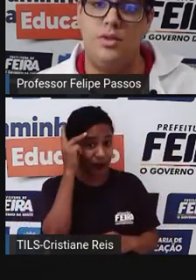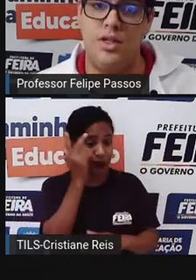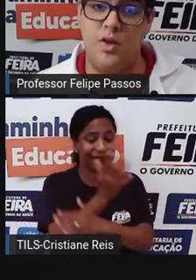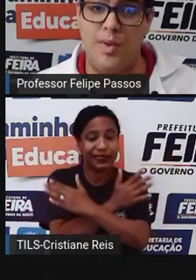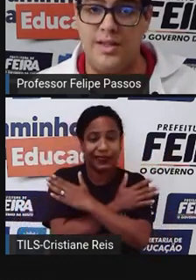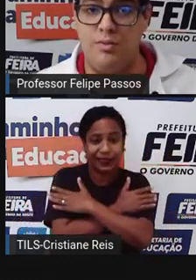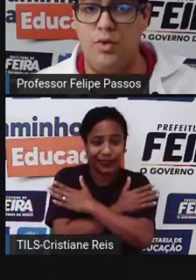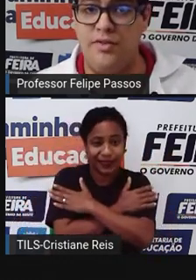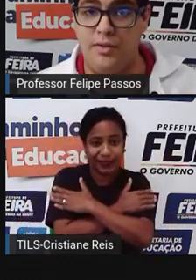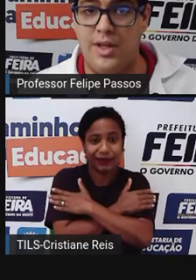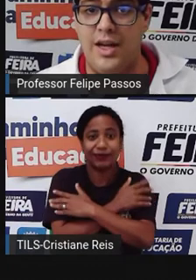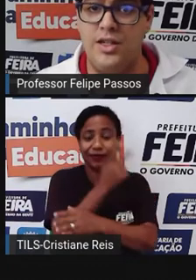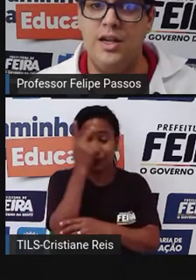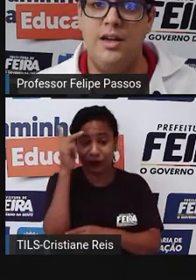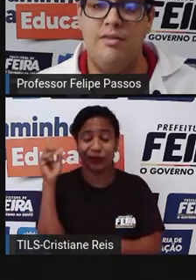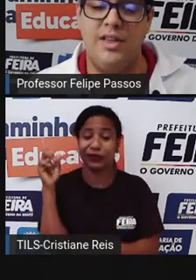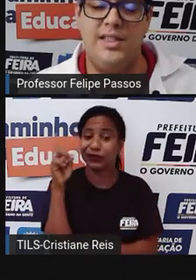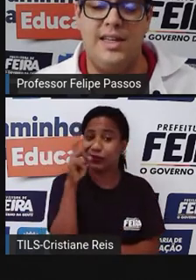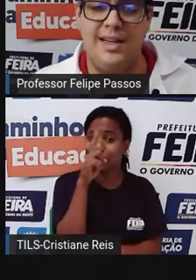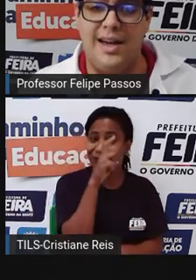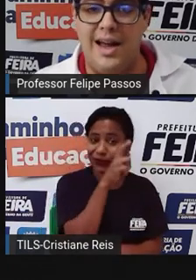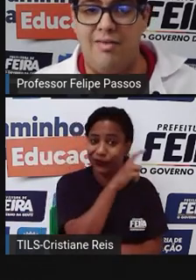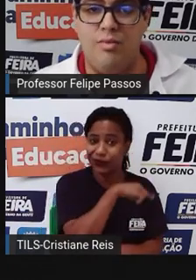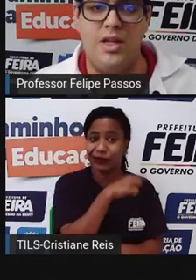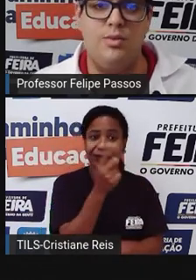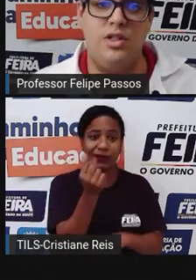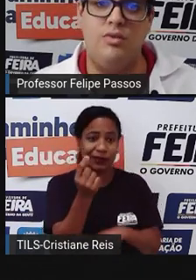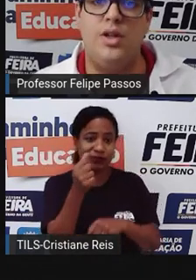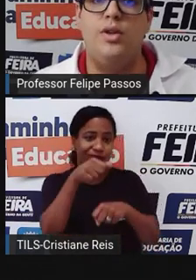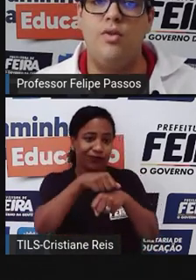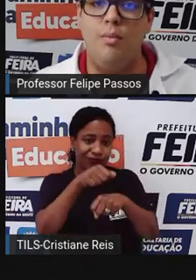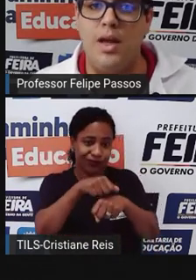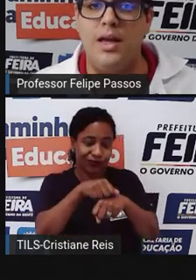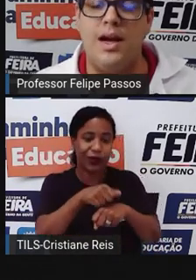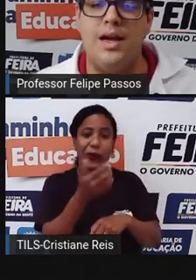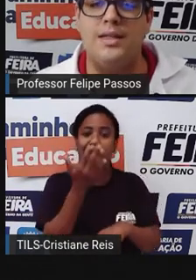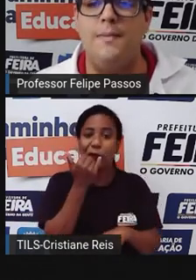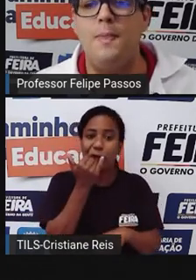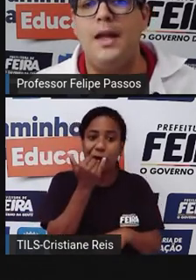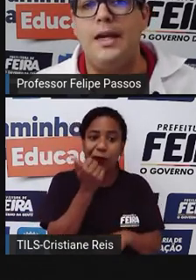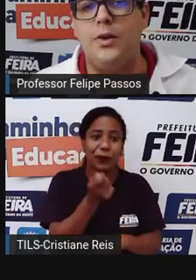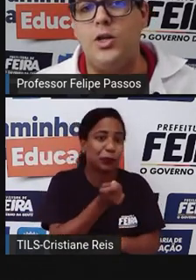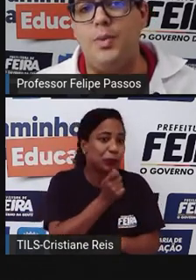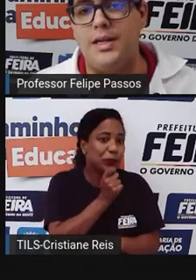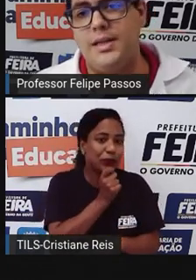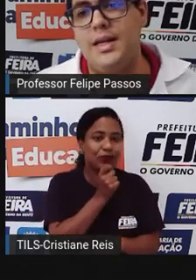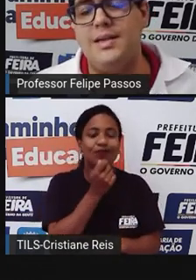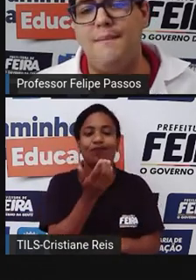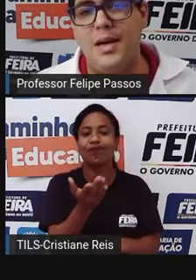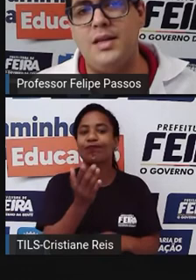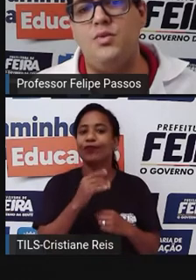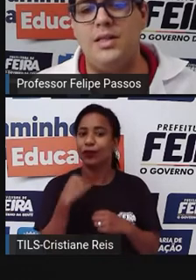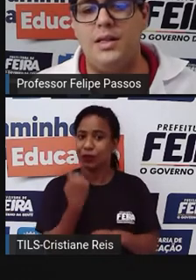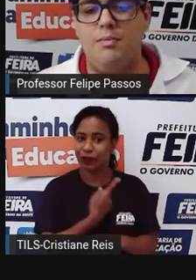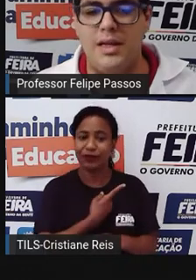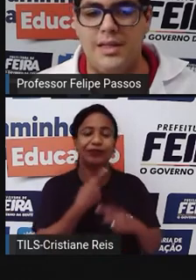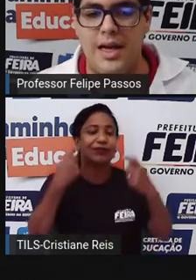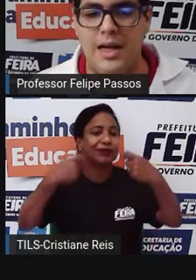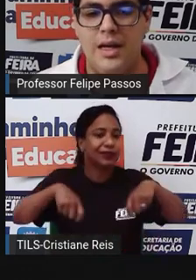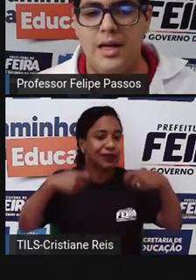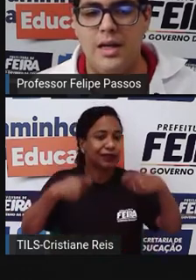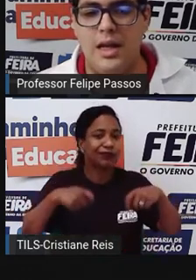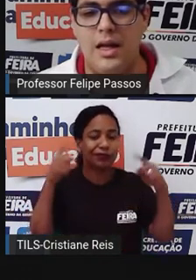muitas pessoas que estão passando por dificuldade financeira grave mesmo, de não ter o que comer em casa. Então, gente precisa, mesmo assim,